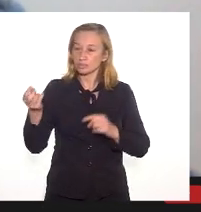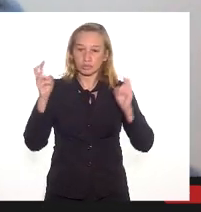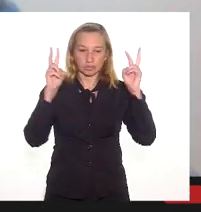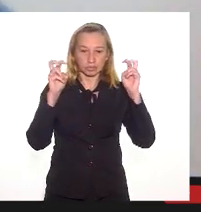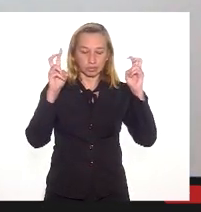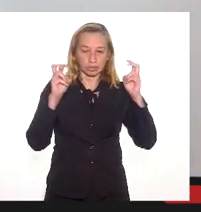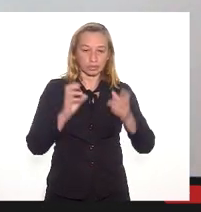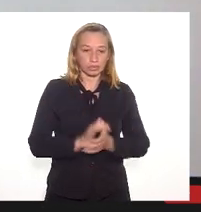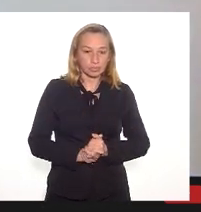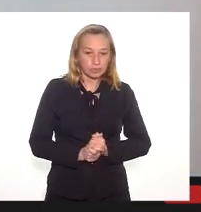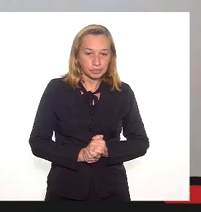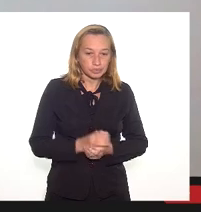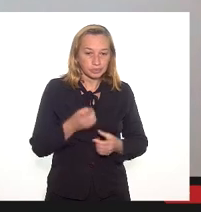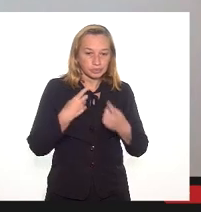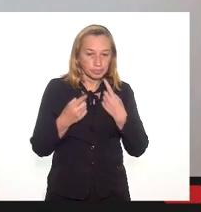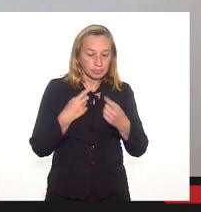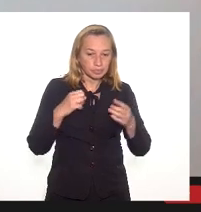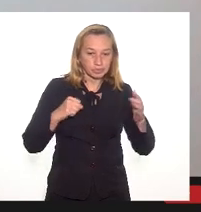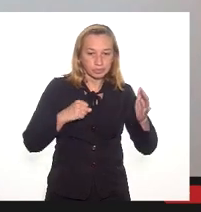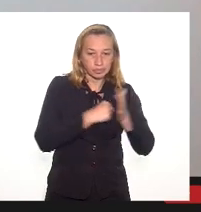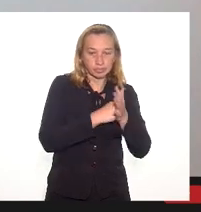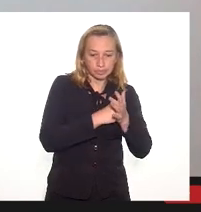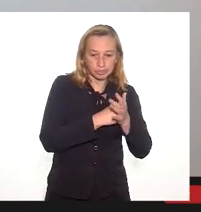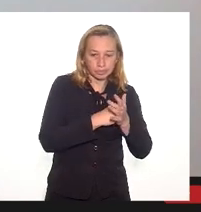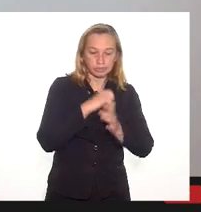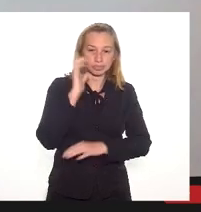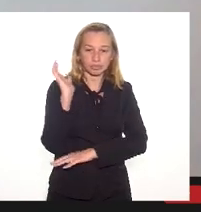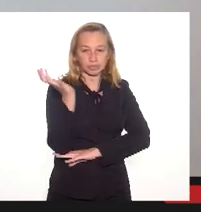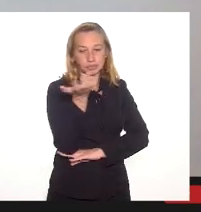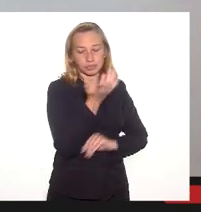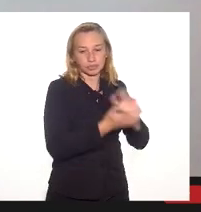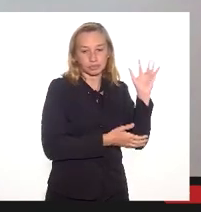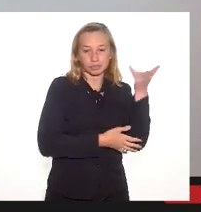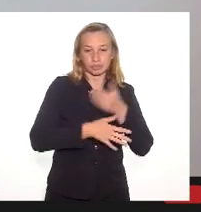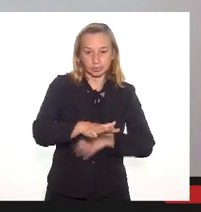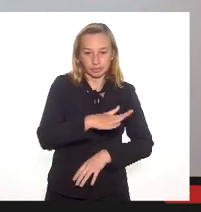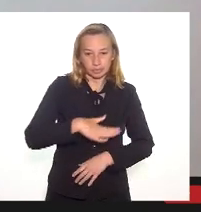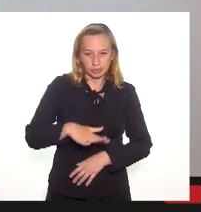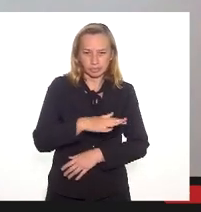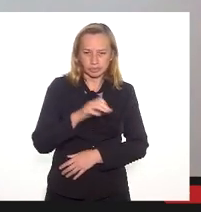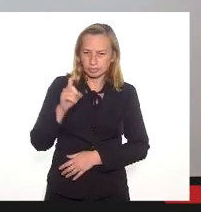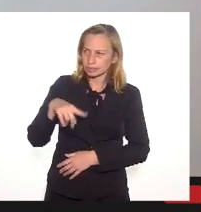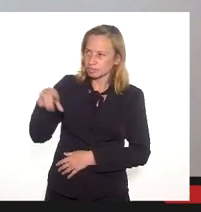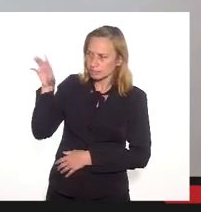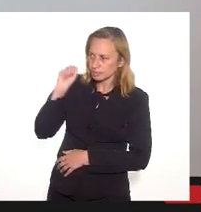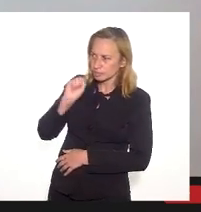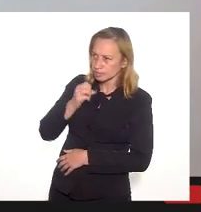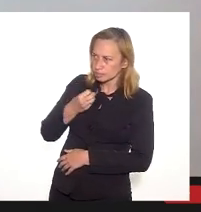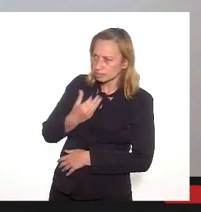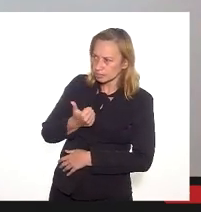a questão dos, dos possíveis impactos ambientais lá na área, né? Vocês estão me ouvindo?